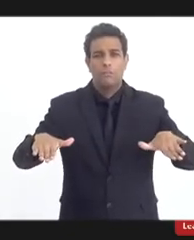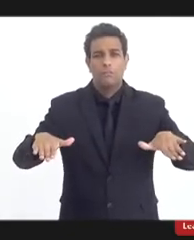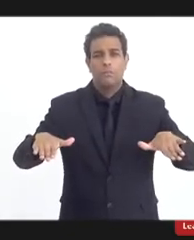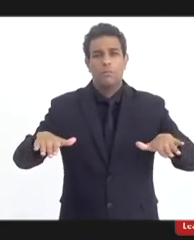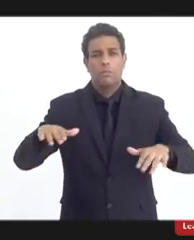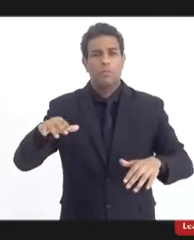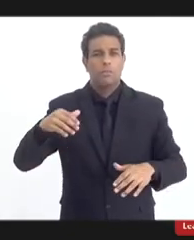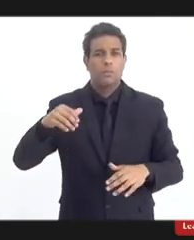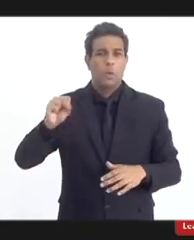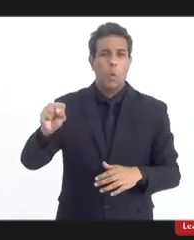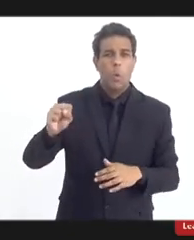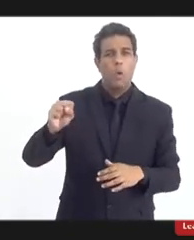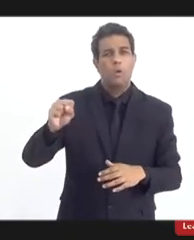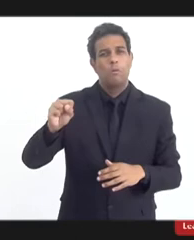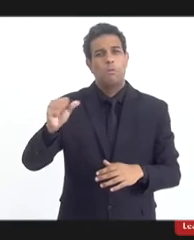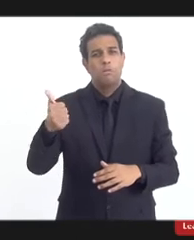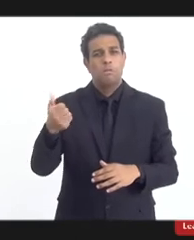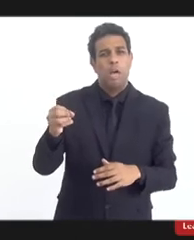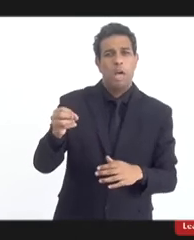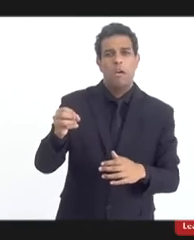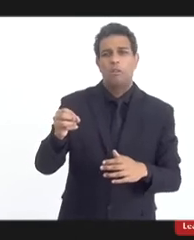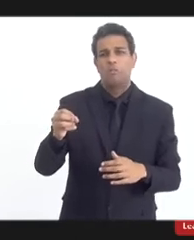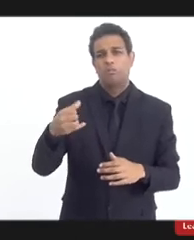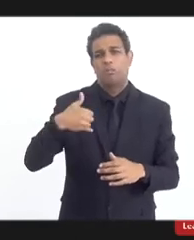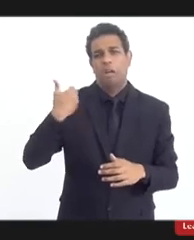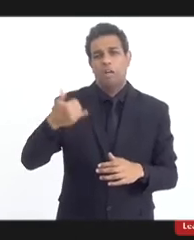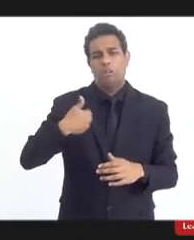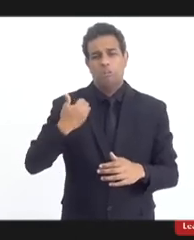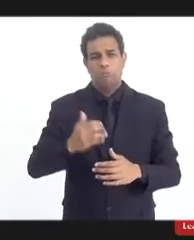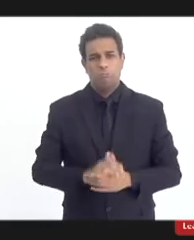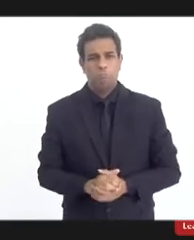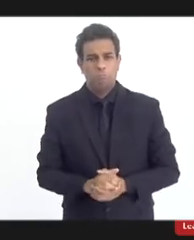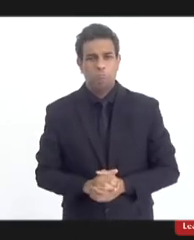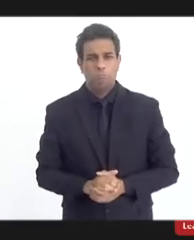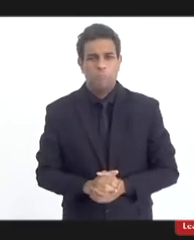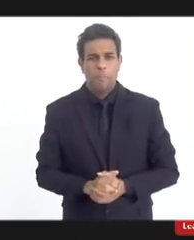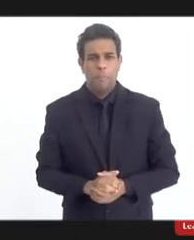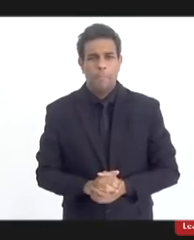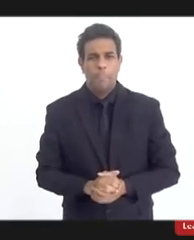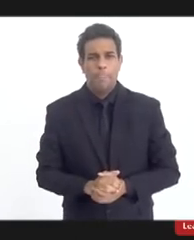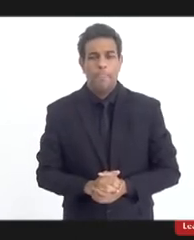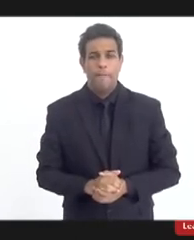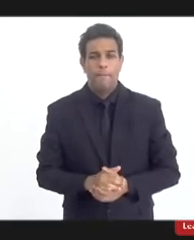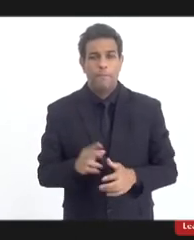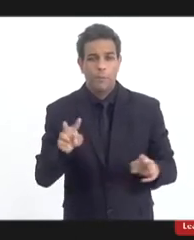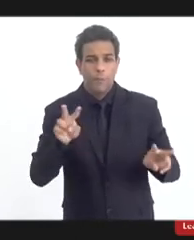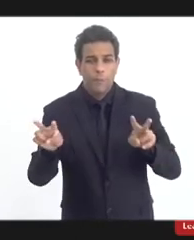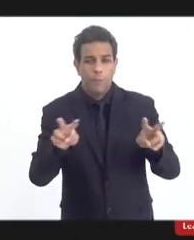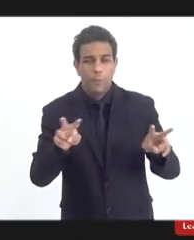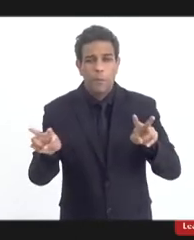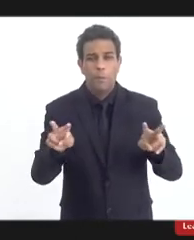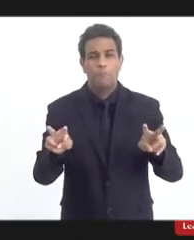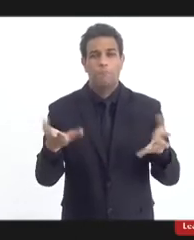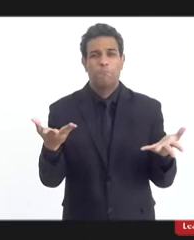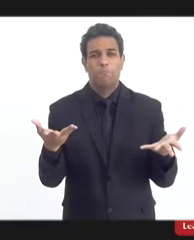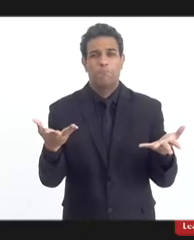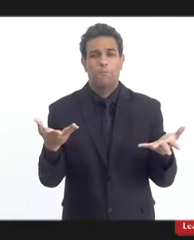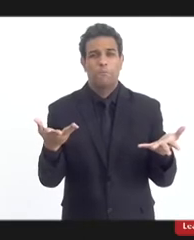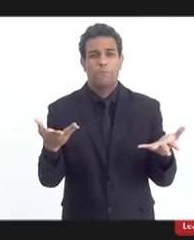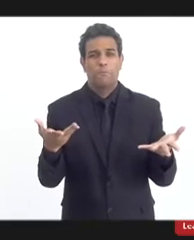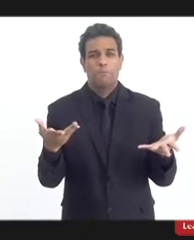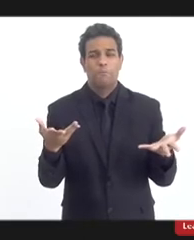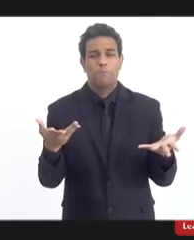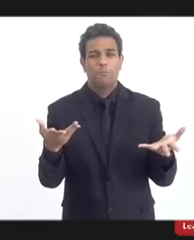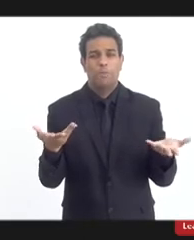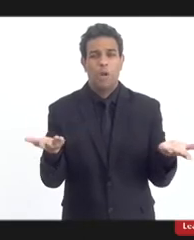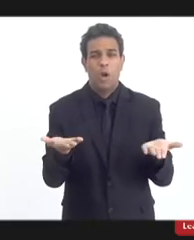oito, nove, dez anos, que se encontrando no interior de